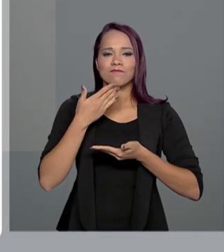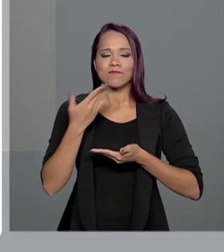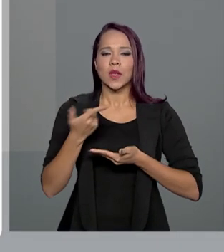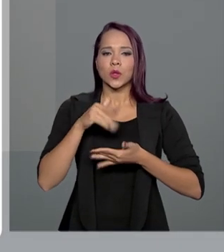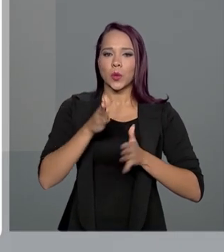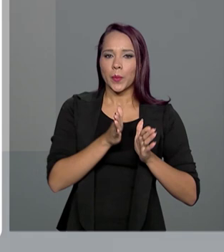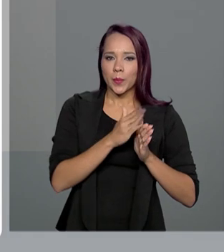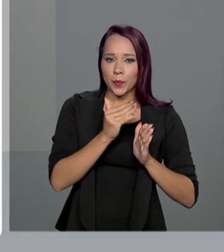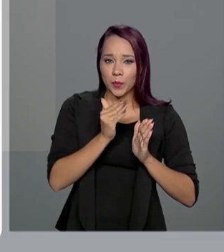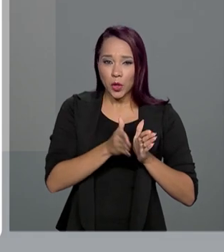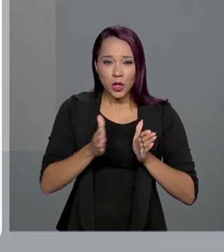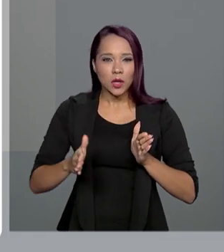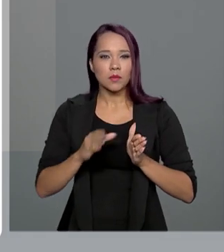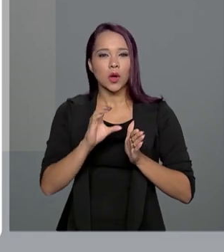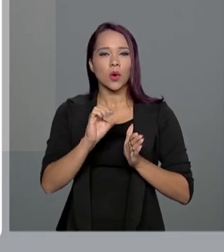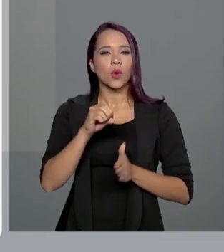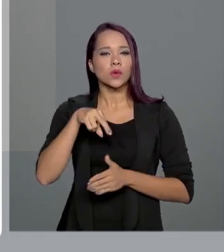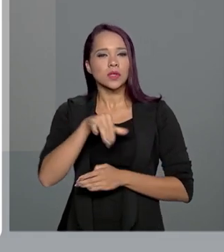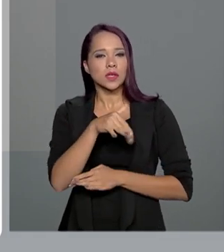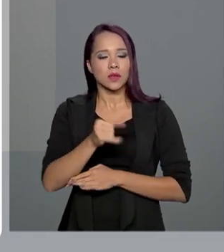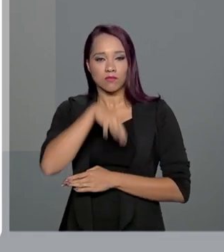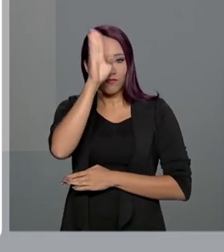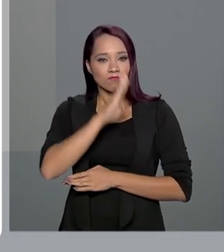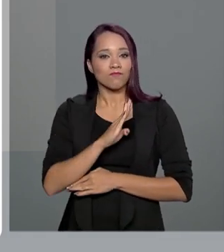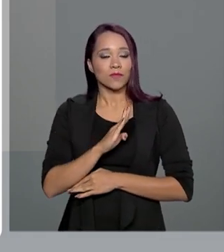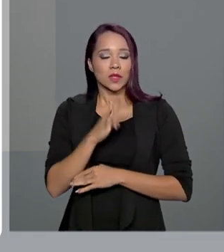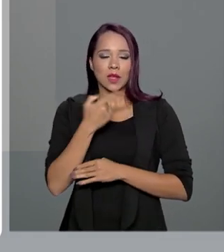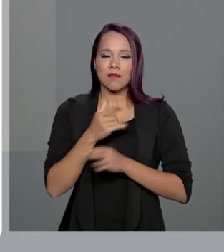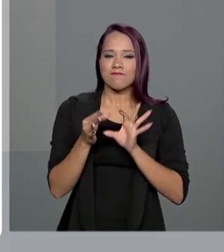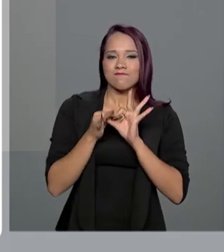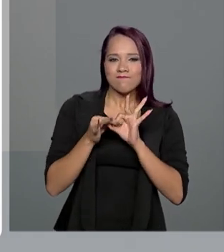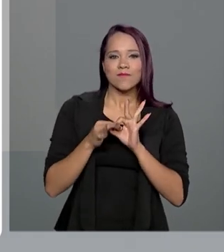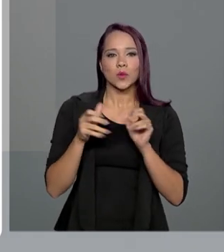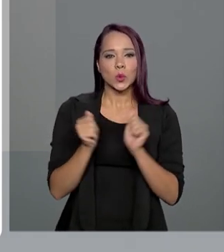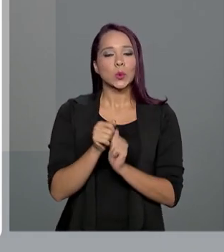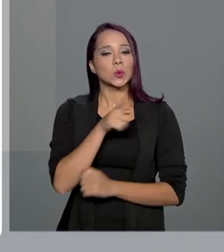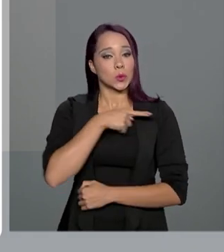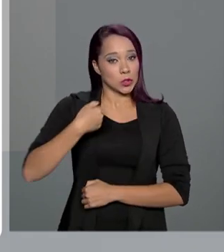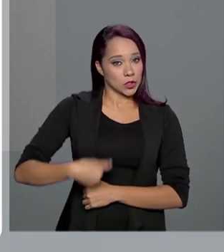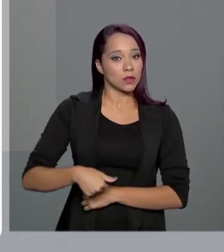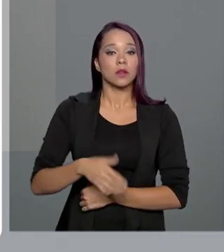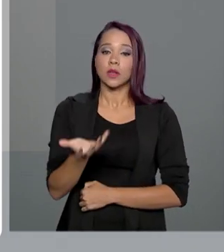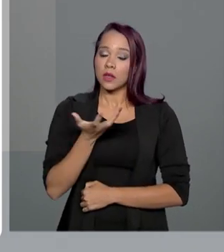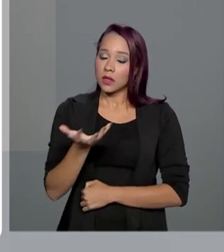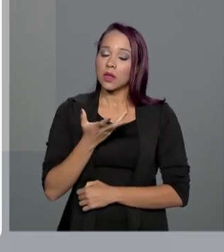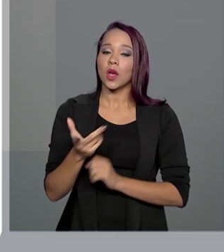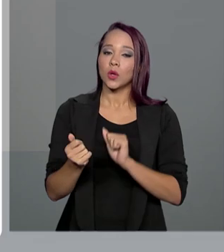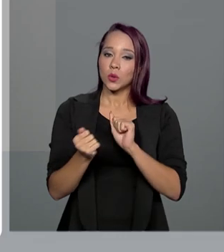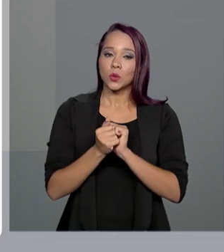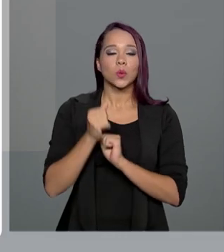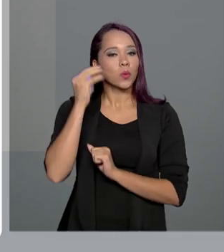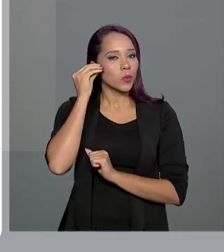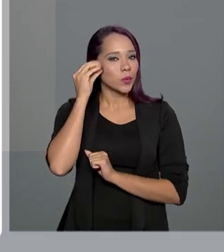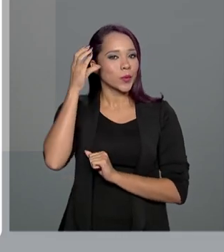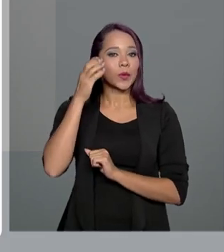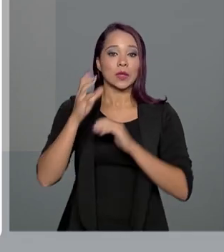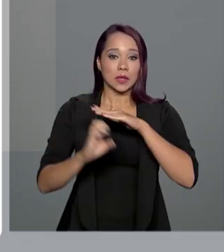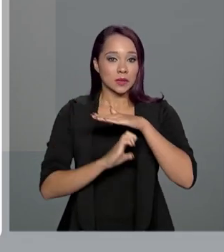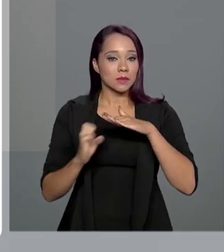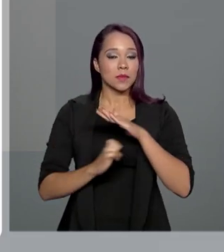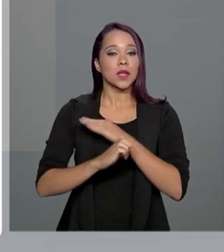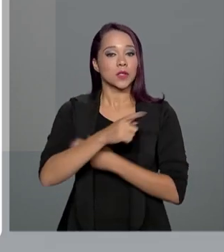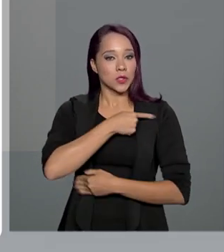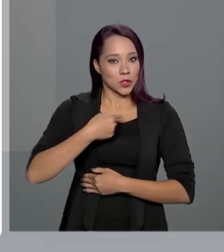concessões do Brasil e que o país está estreitando laços com a China e quer contar com o conhecimento das empresas